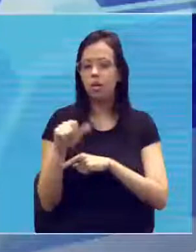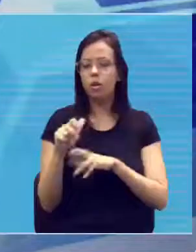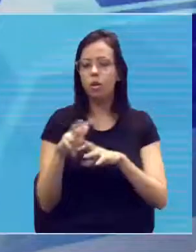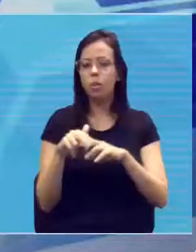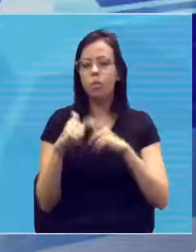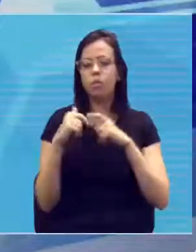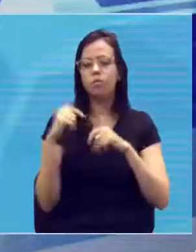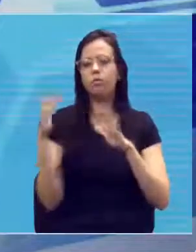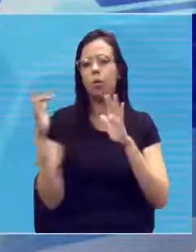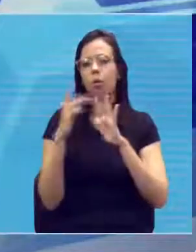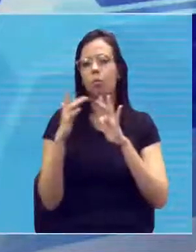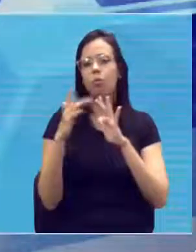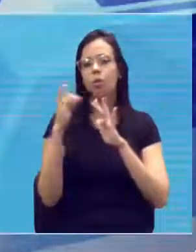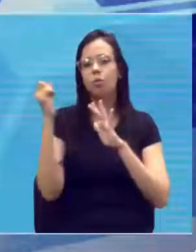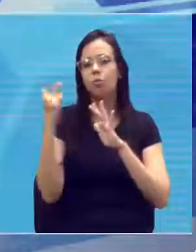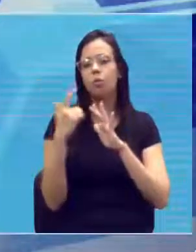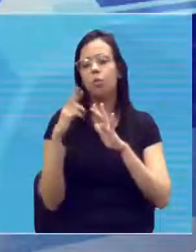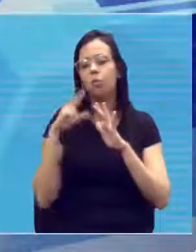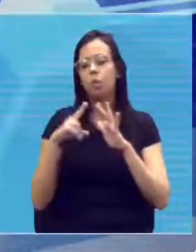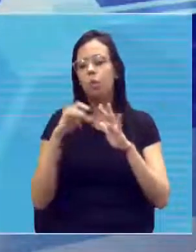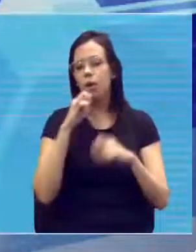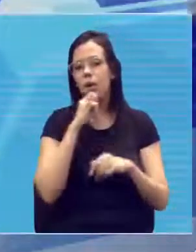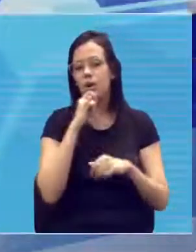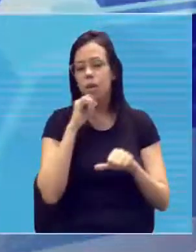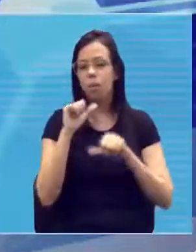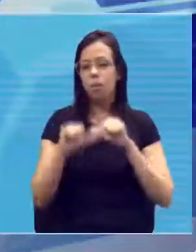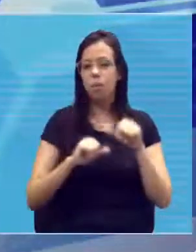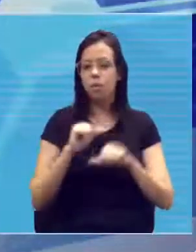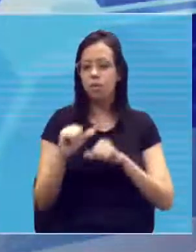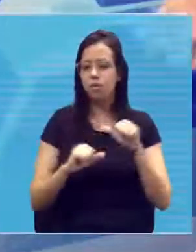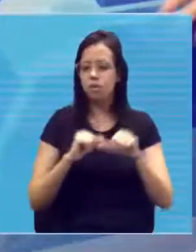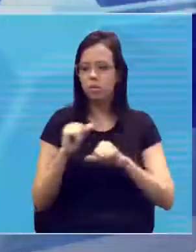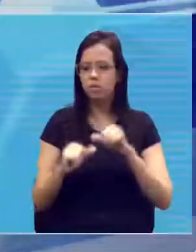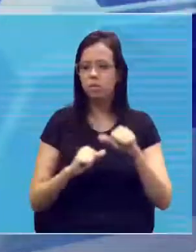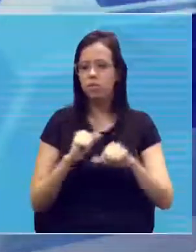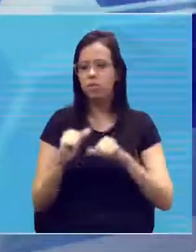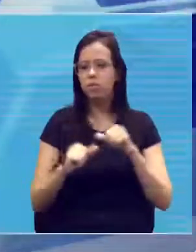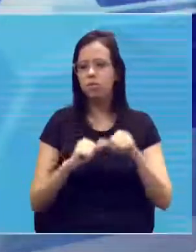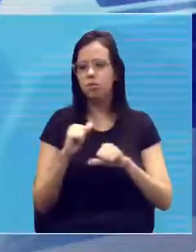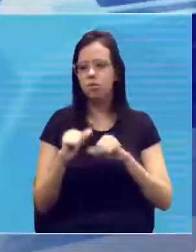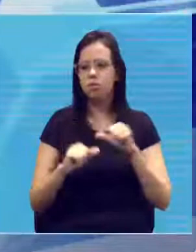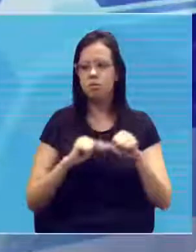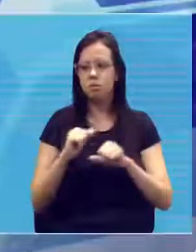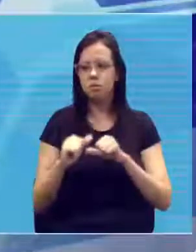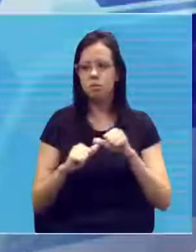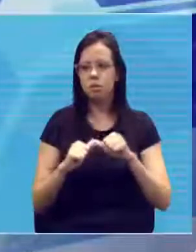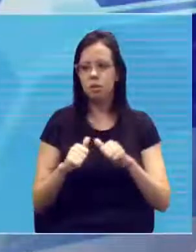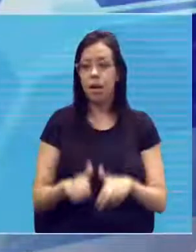sol, tá? Então, não é que você mudou a sua etnia, tá? Você simplesmente está aí